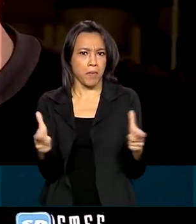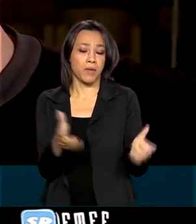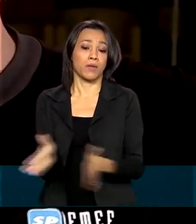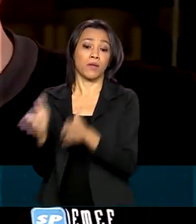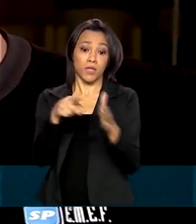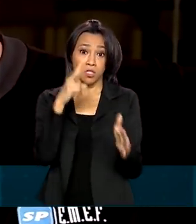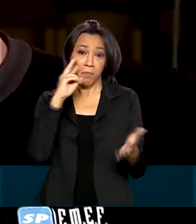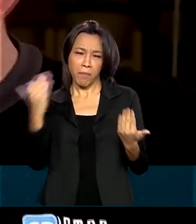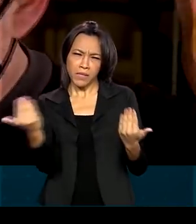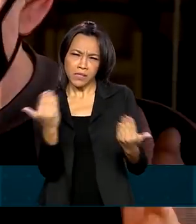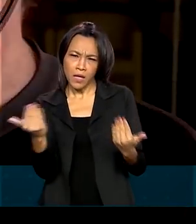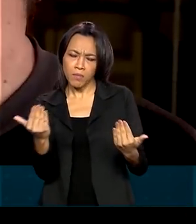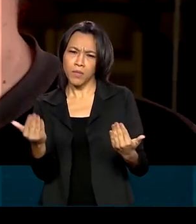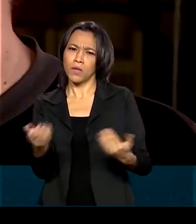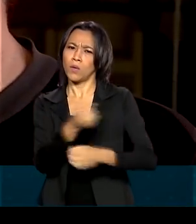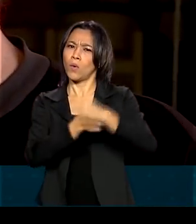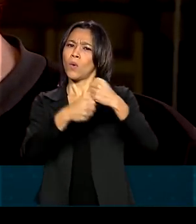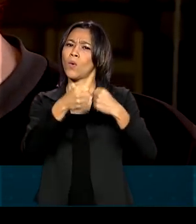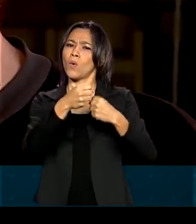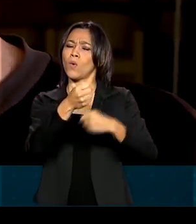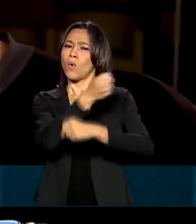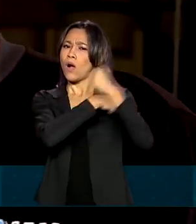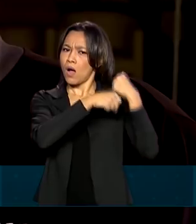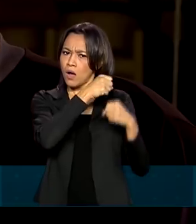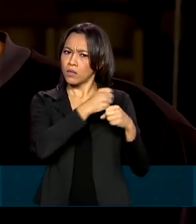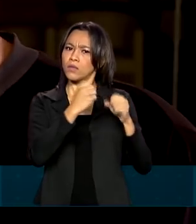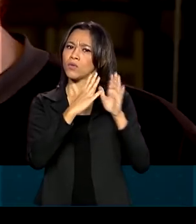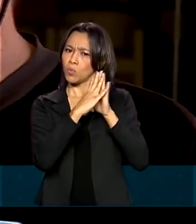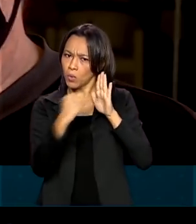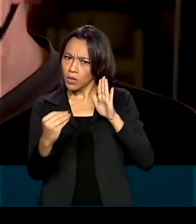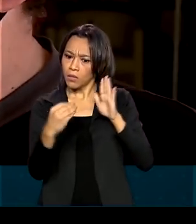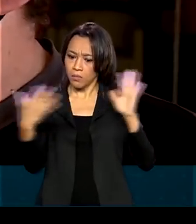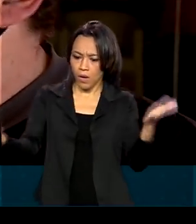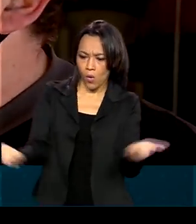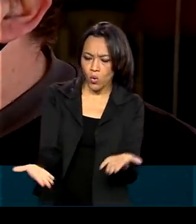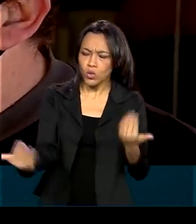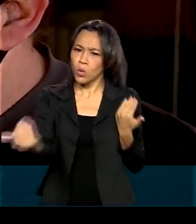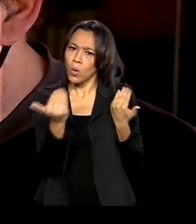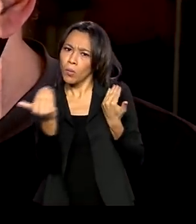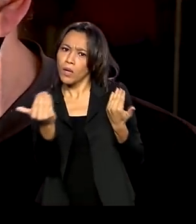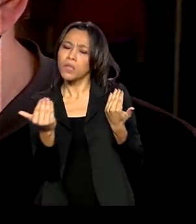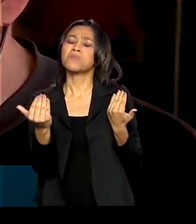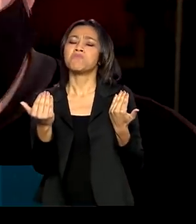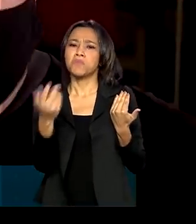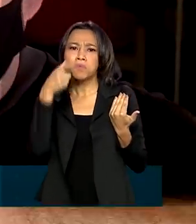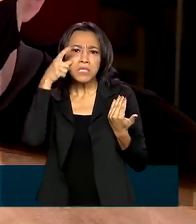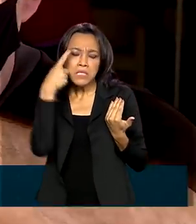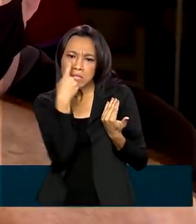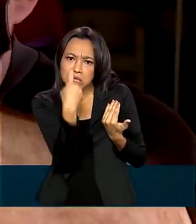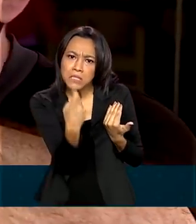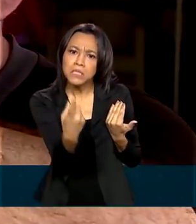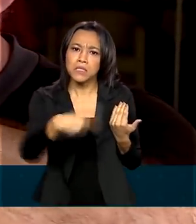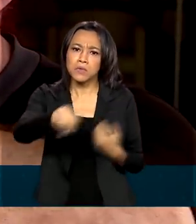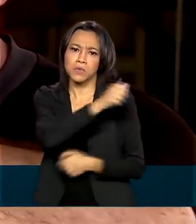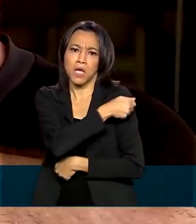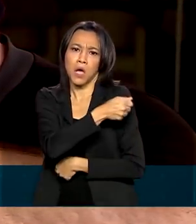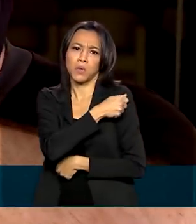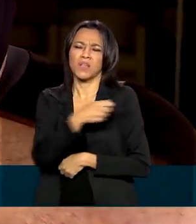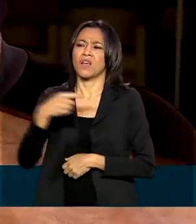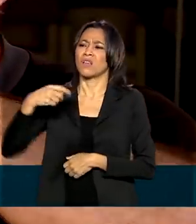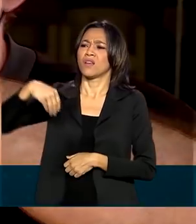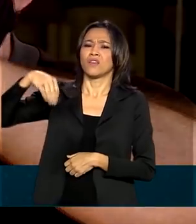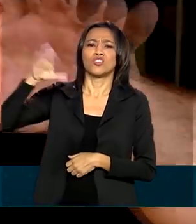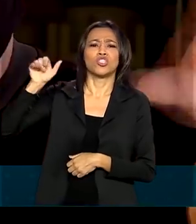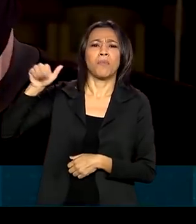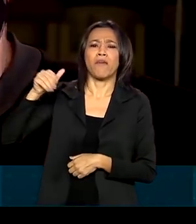do ano que implantaram o cívico-militar para agora. Os alunos são mais interessados. Antigamente, batia o sinal